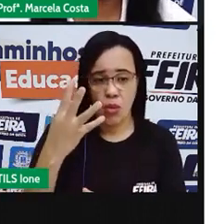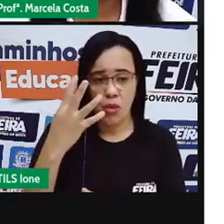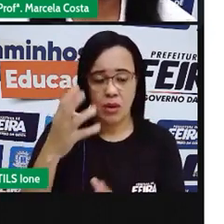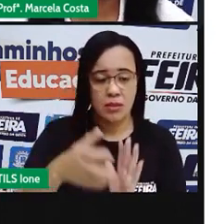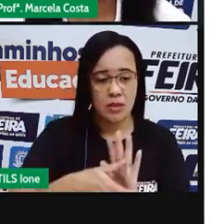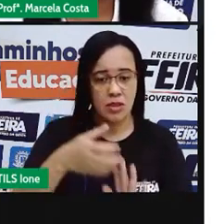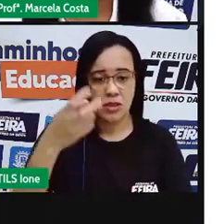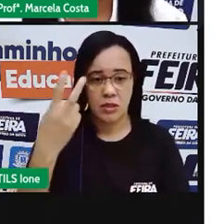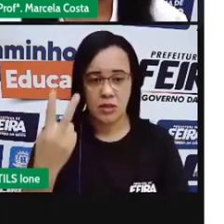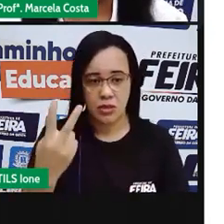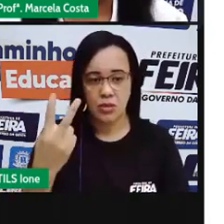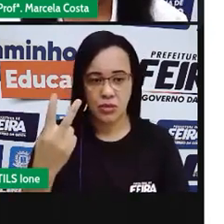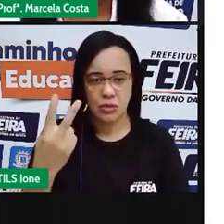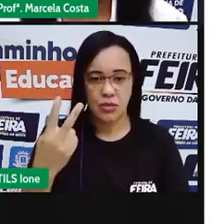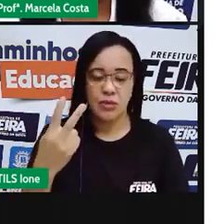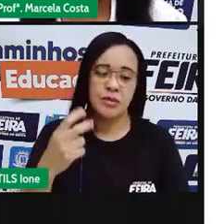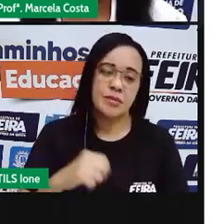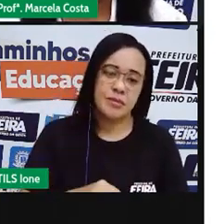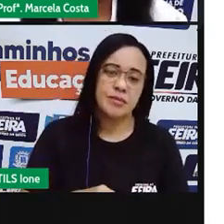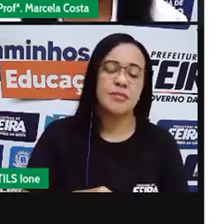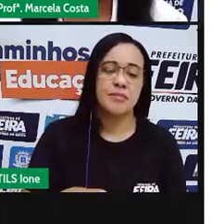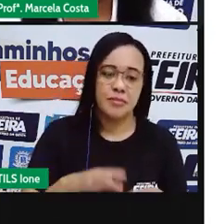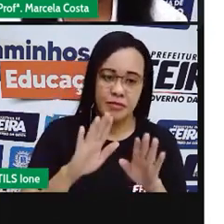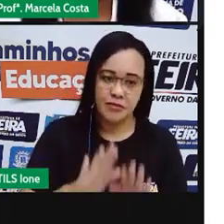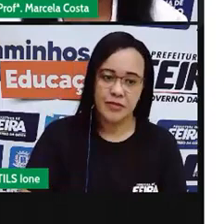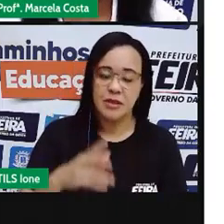com duas maçãs